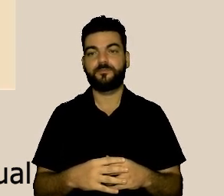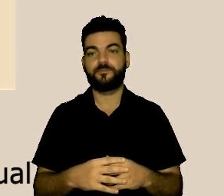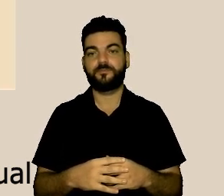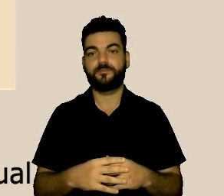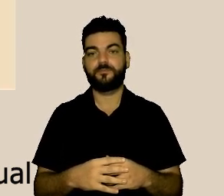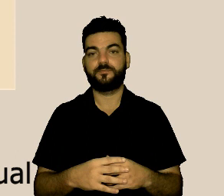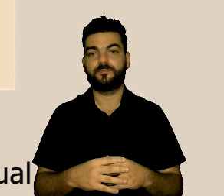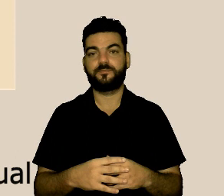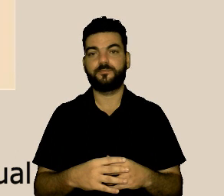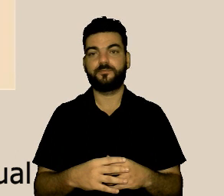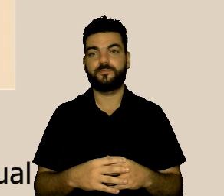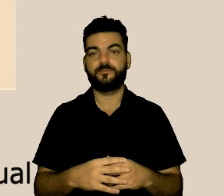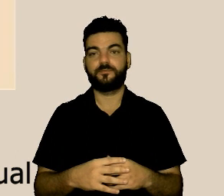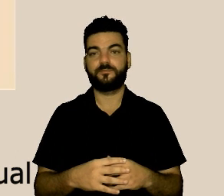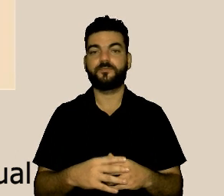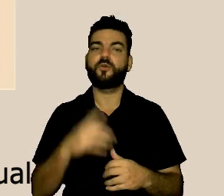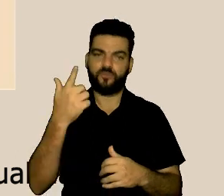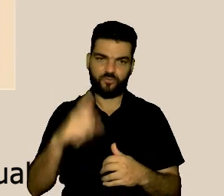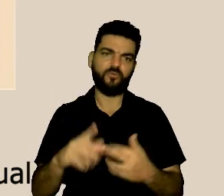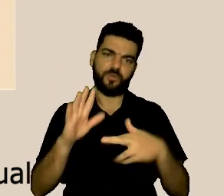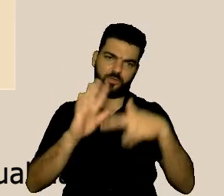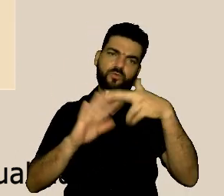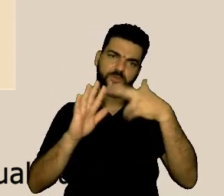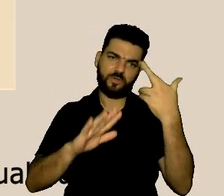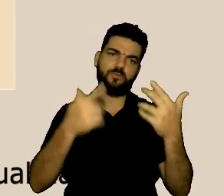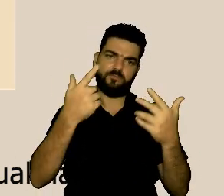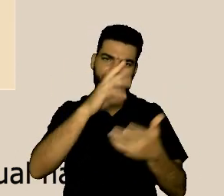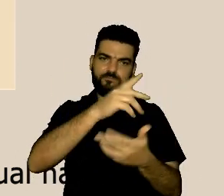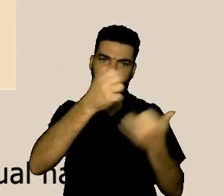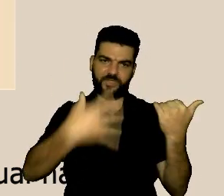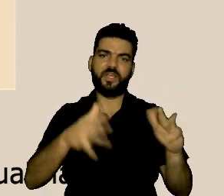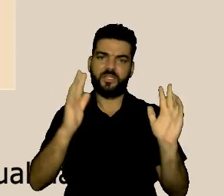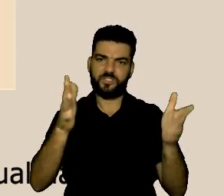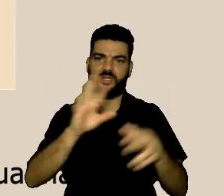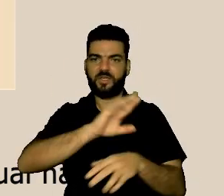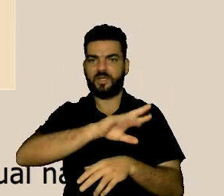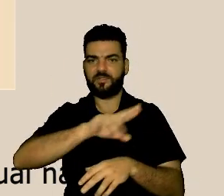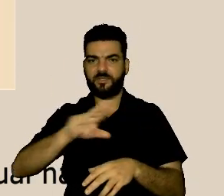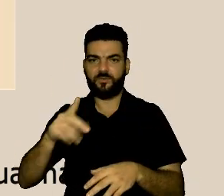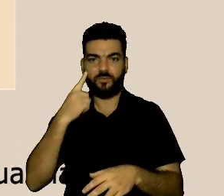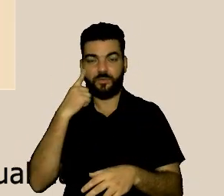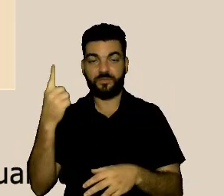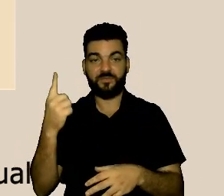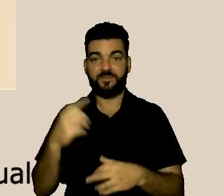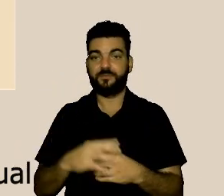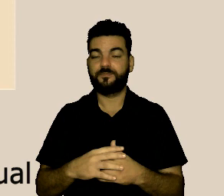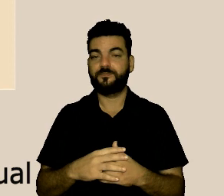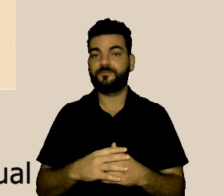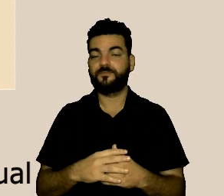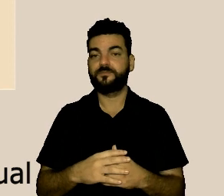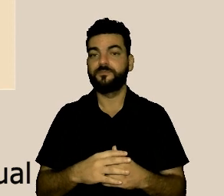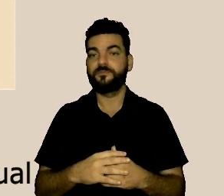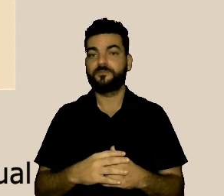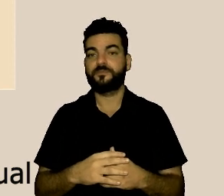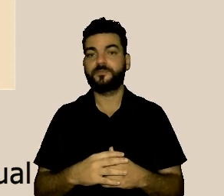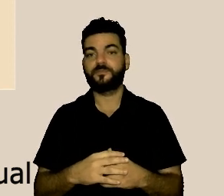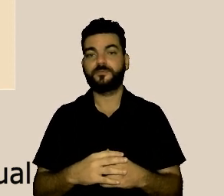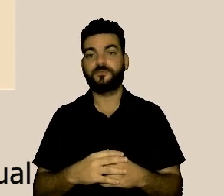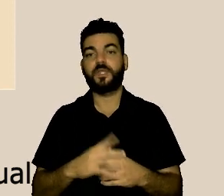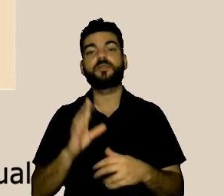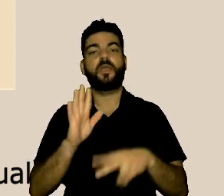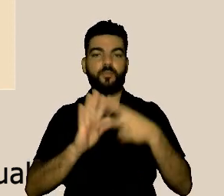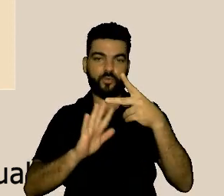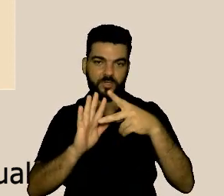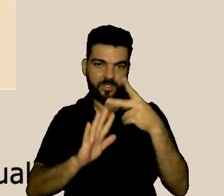aqui são as resoluções a 1-4-7 que eu já tinha falado, depois tem a portaria